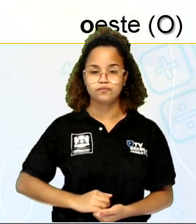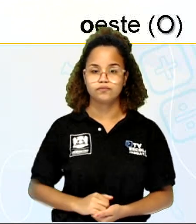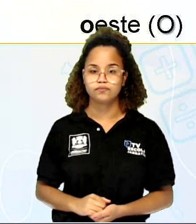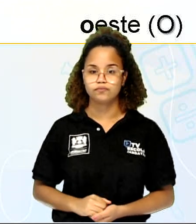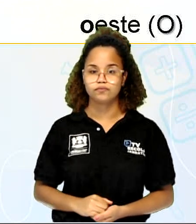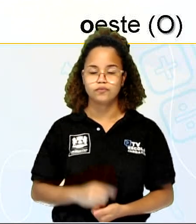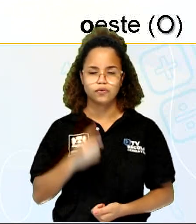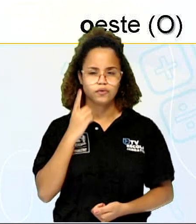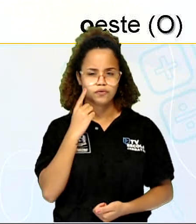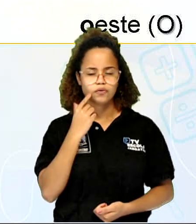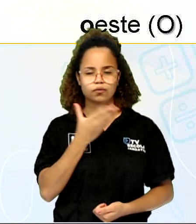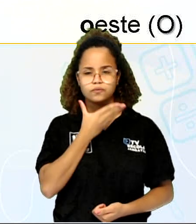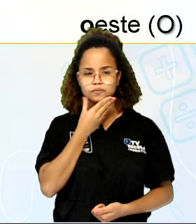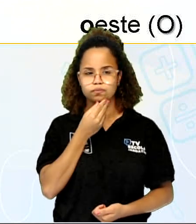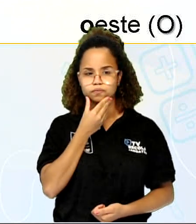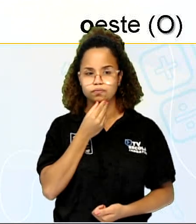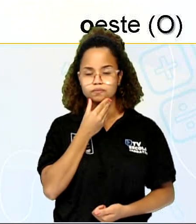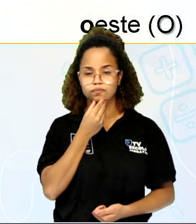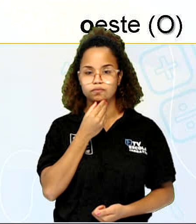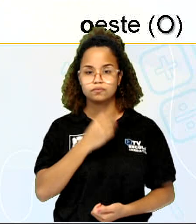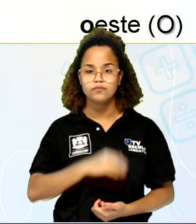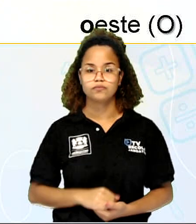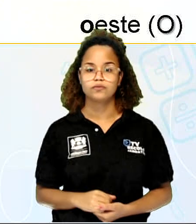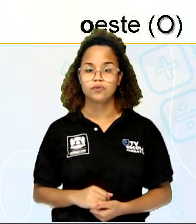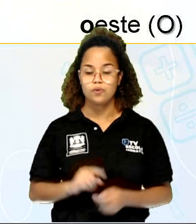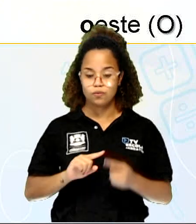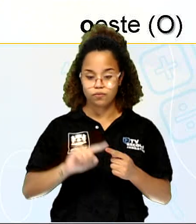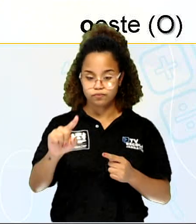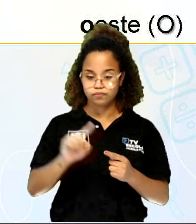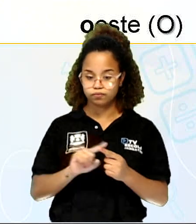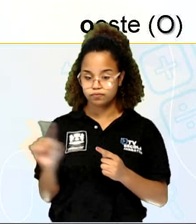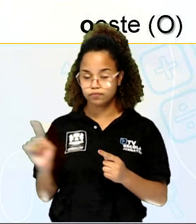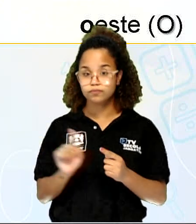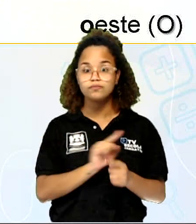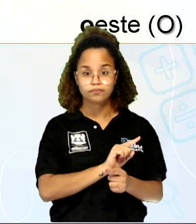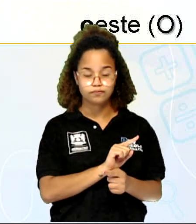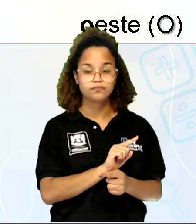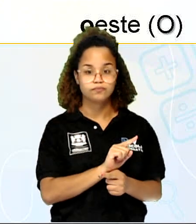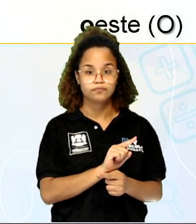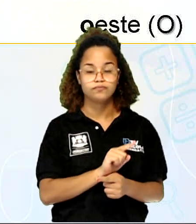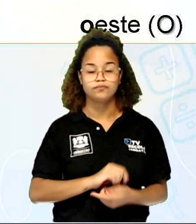Observem esse menininho aí com essas setinhas. Tá bom?